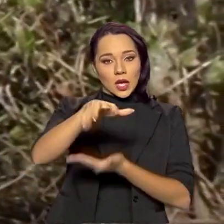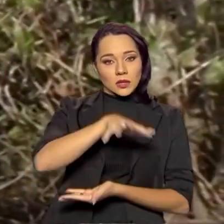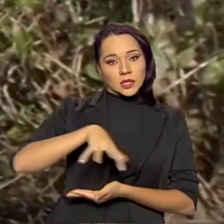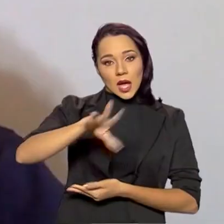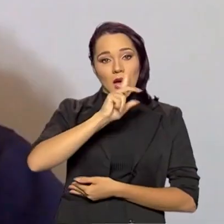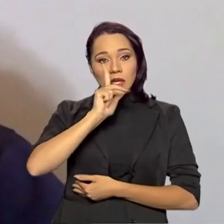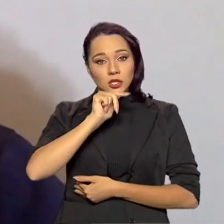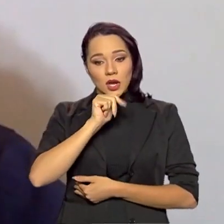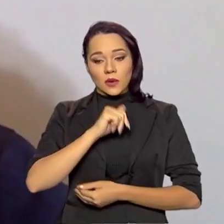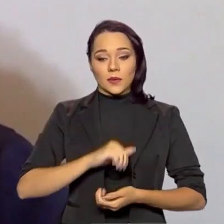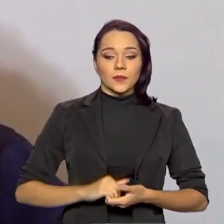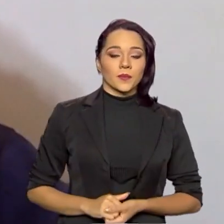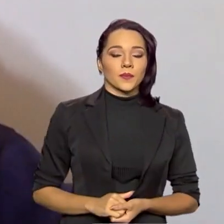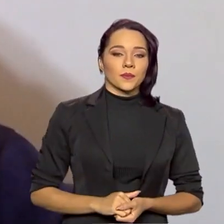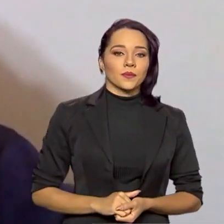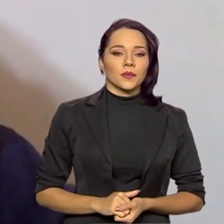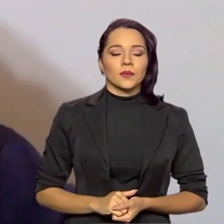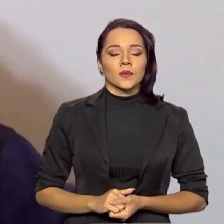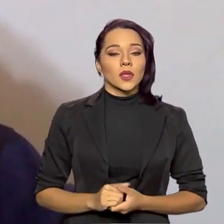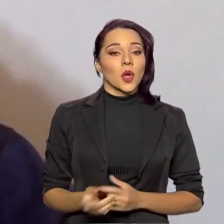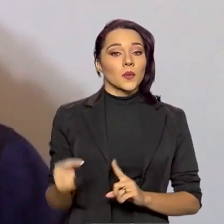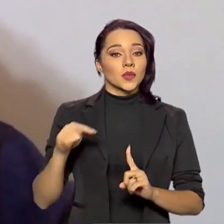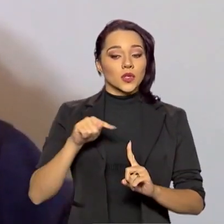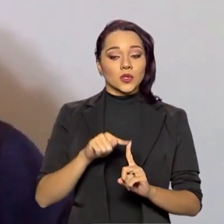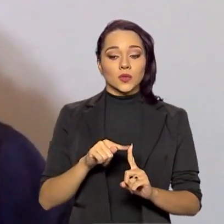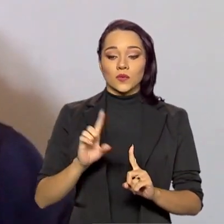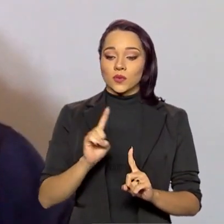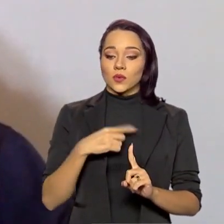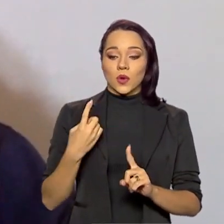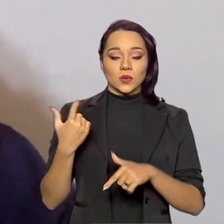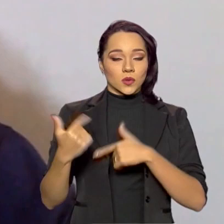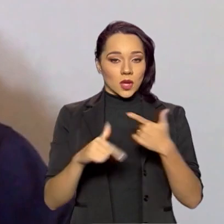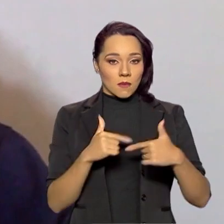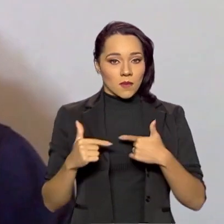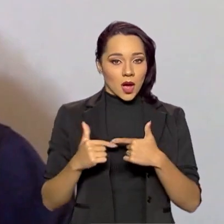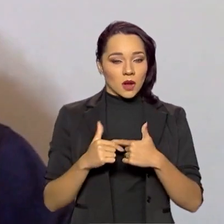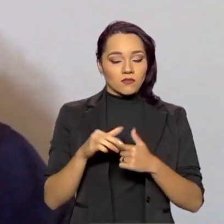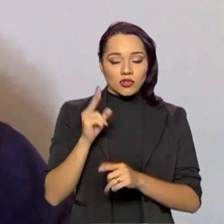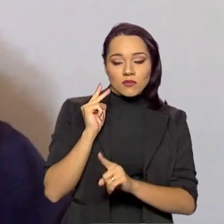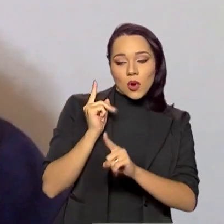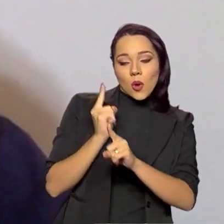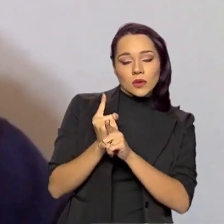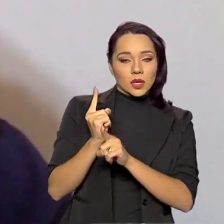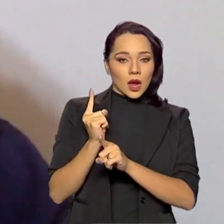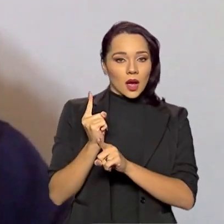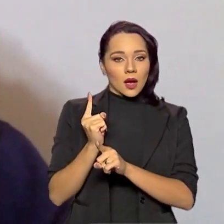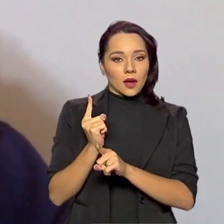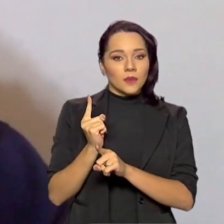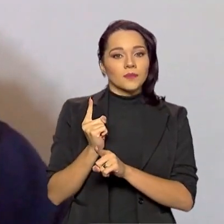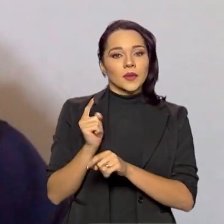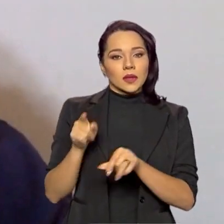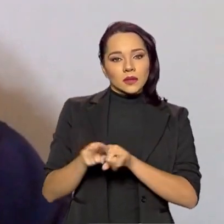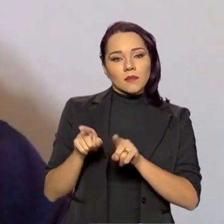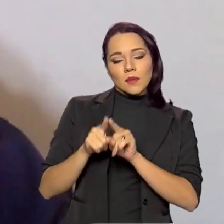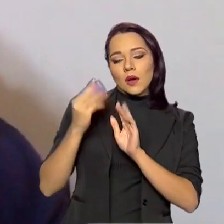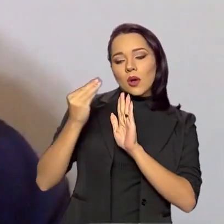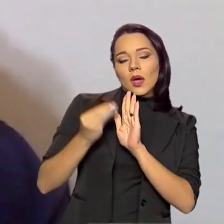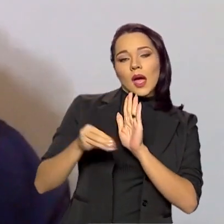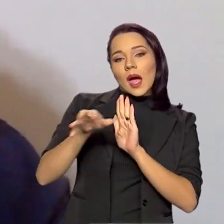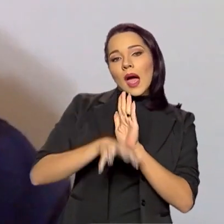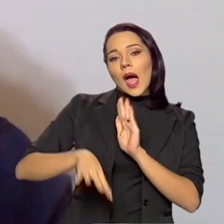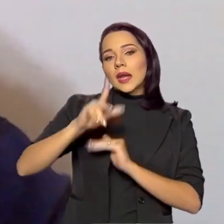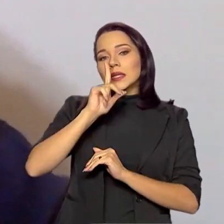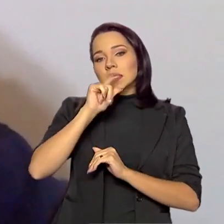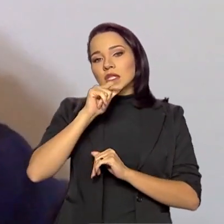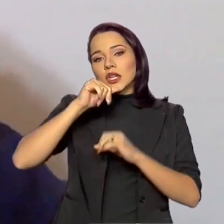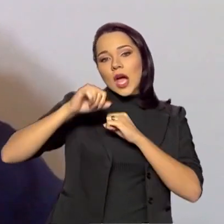úmidas. O objetivo do nosso trabalho de identificação e classificação de áreas úmidas